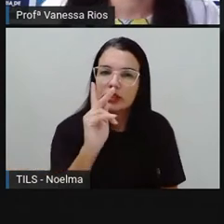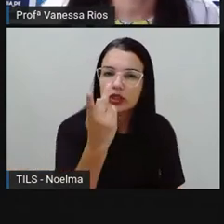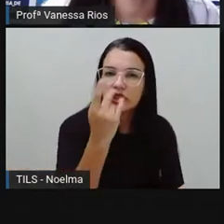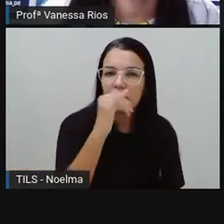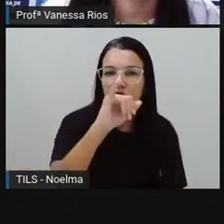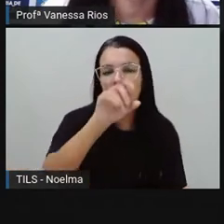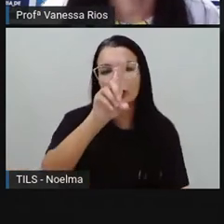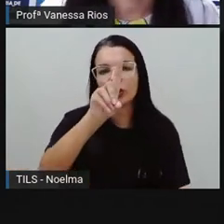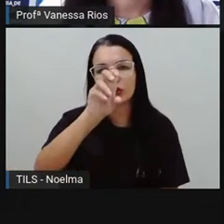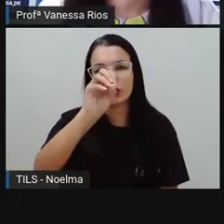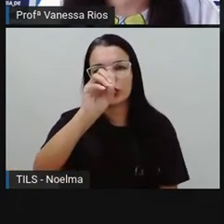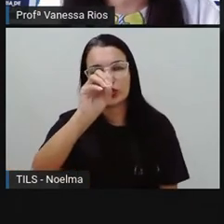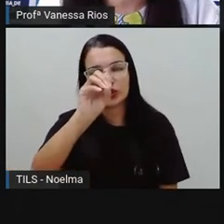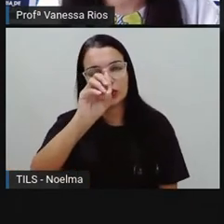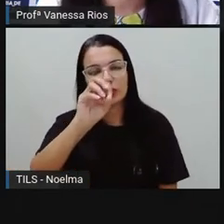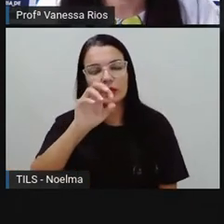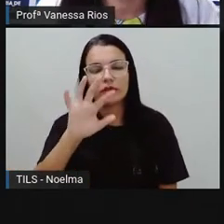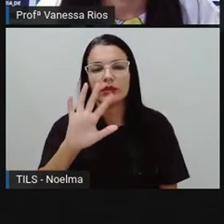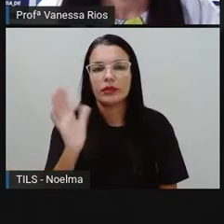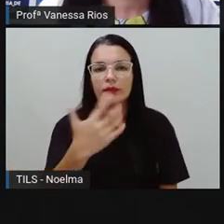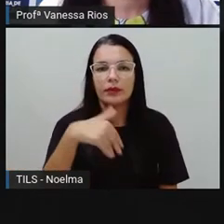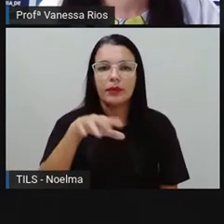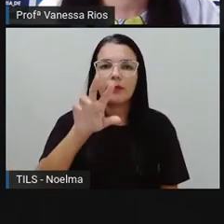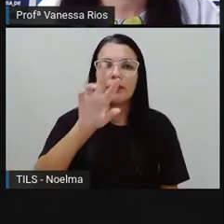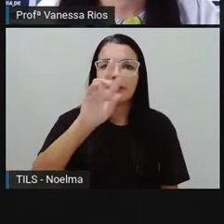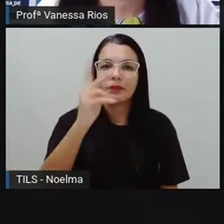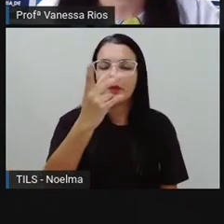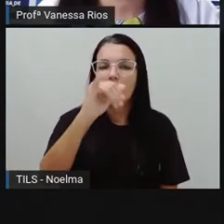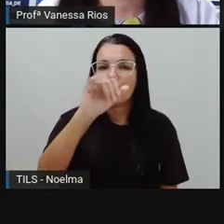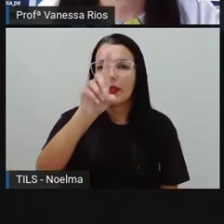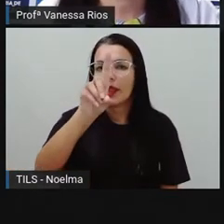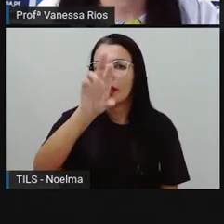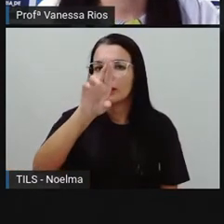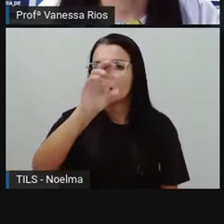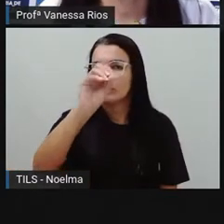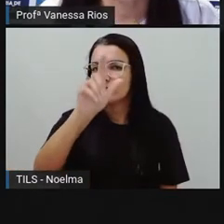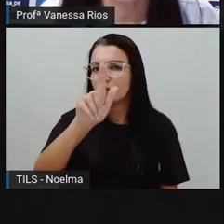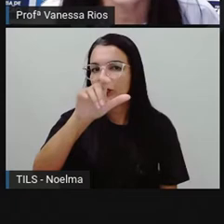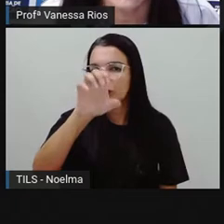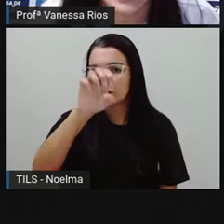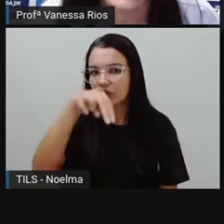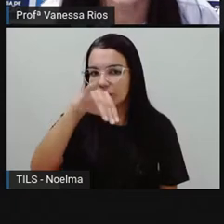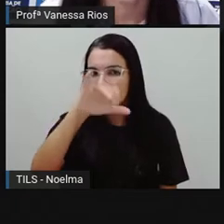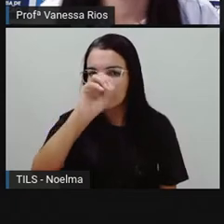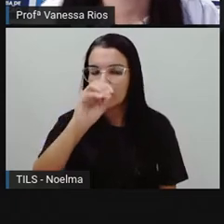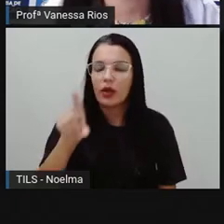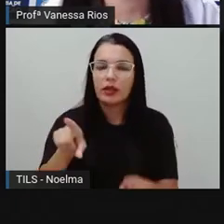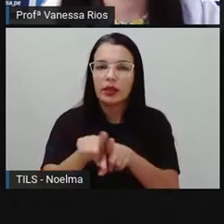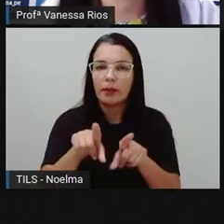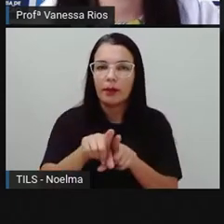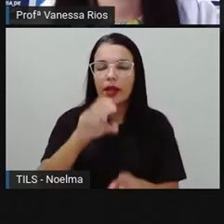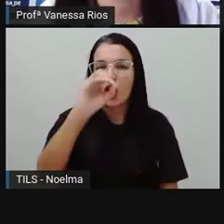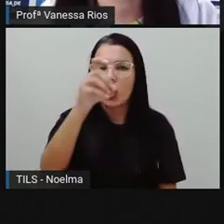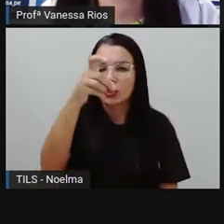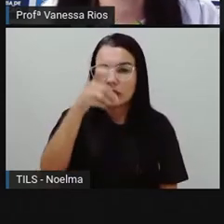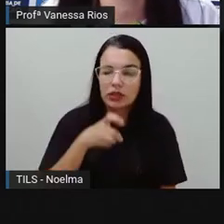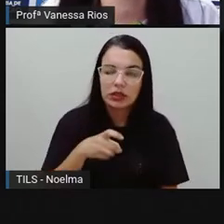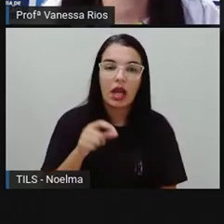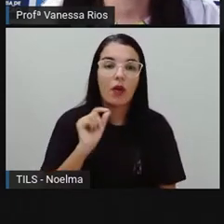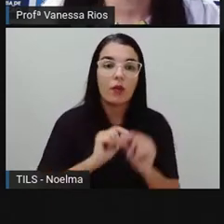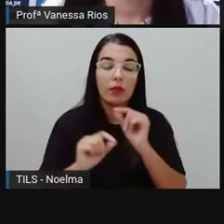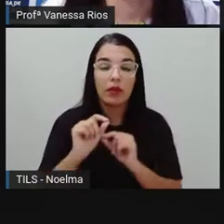e de oxigênio, que se juntam para formar o elemento água, não é? Para formar a